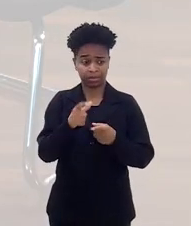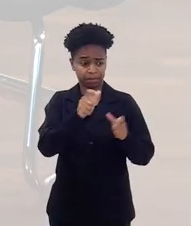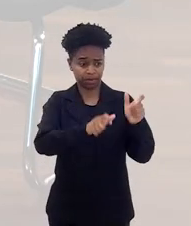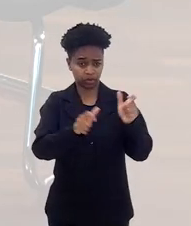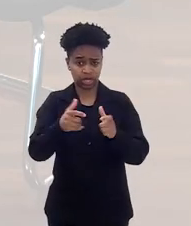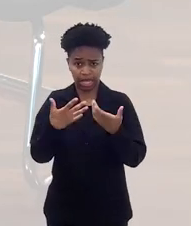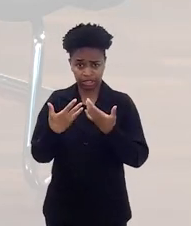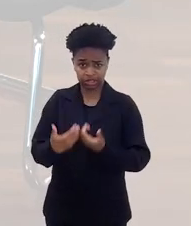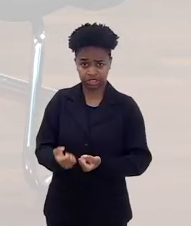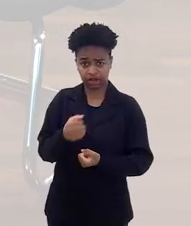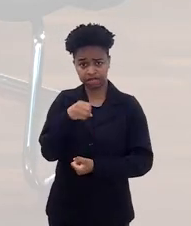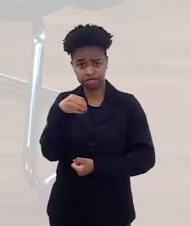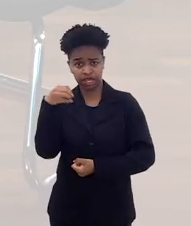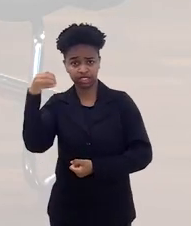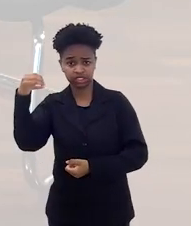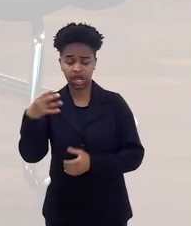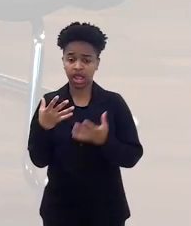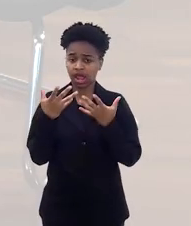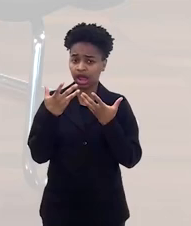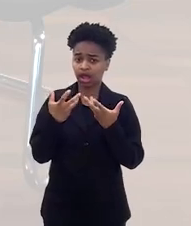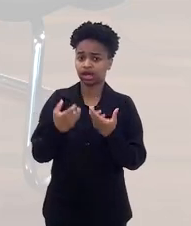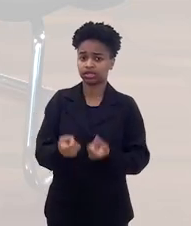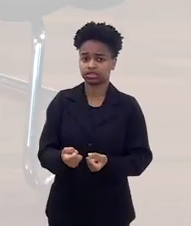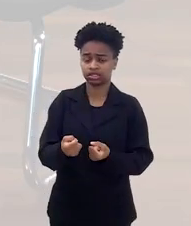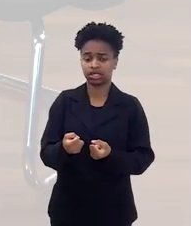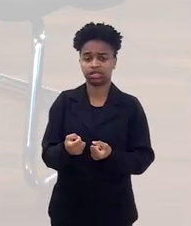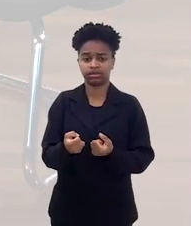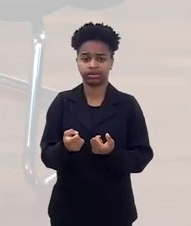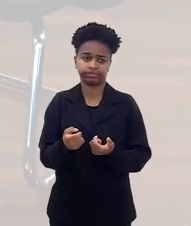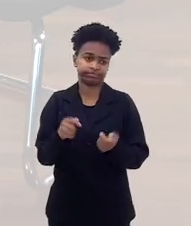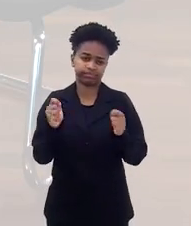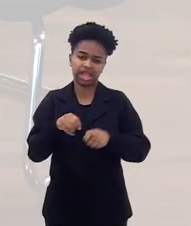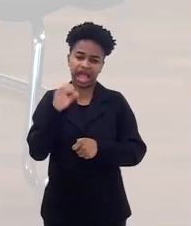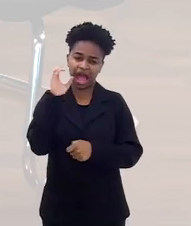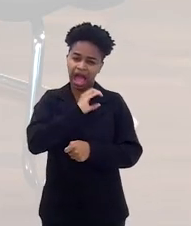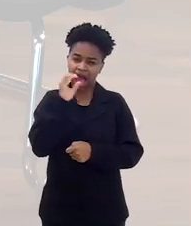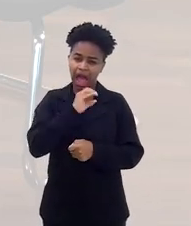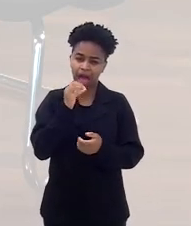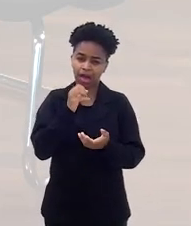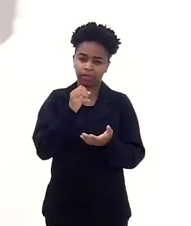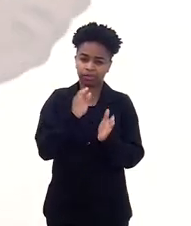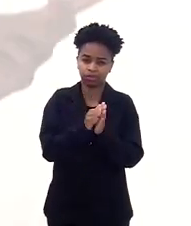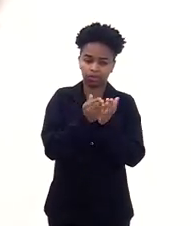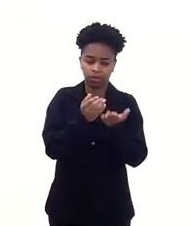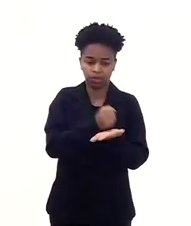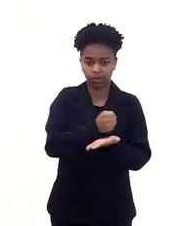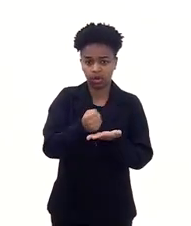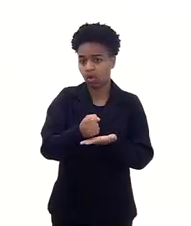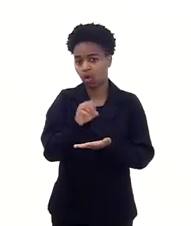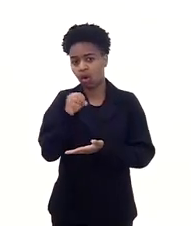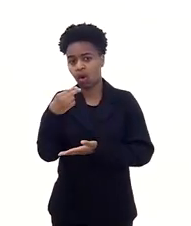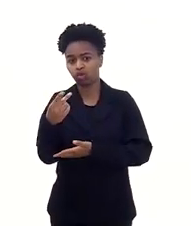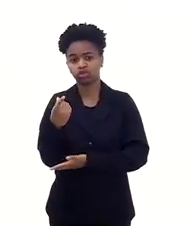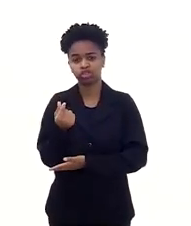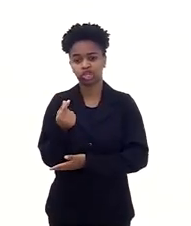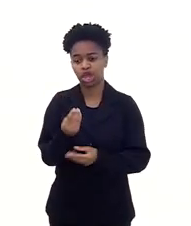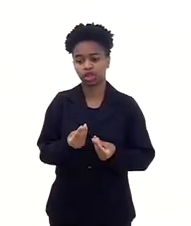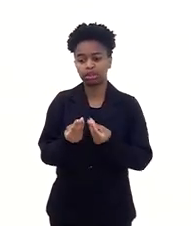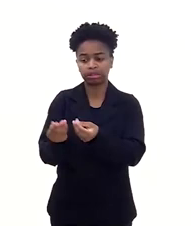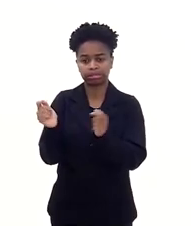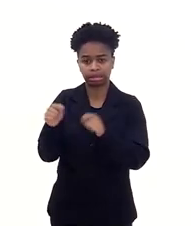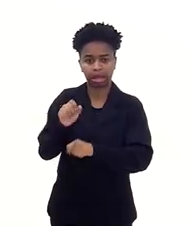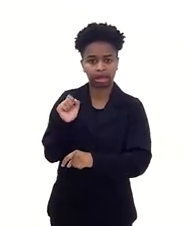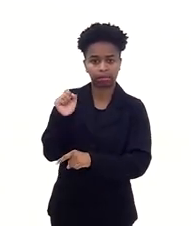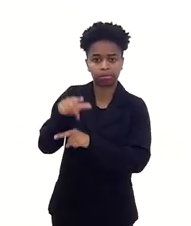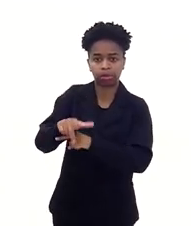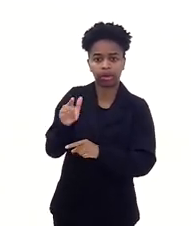aceitado viajar, recebido a agilização do passaporte, um dólar para poder entrar no outro país,